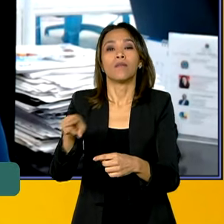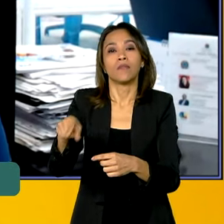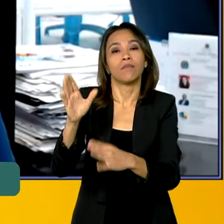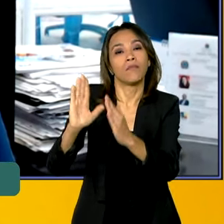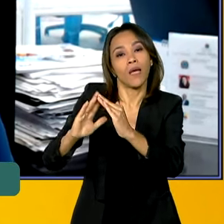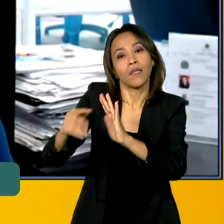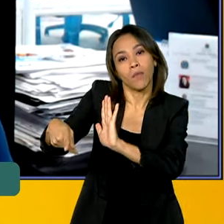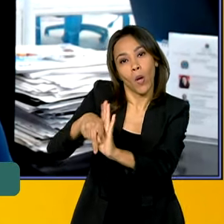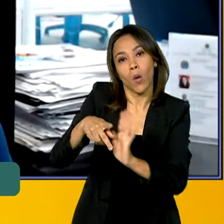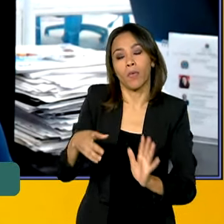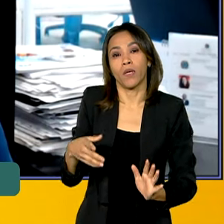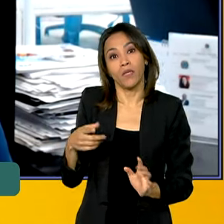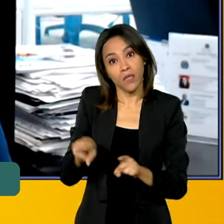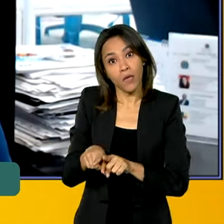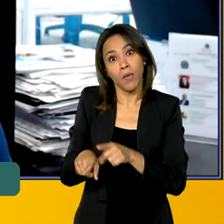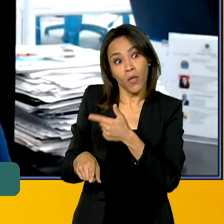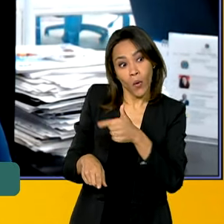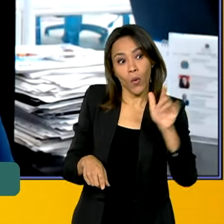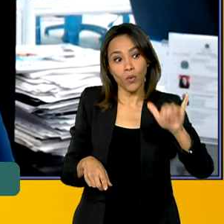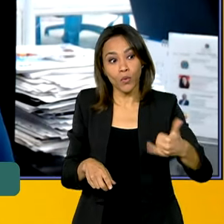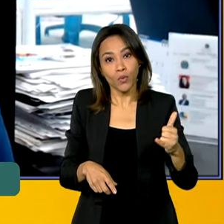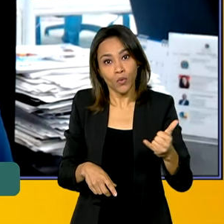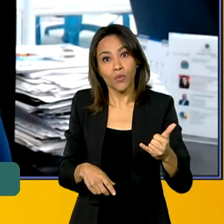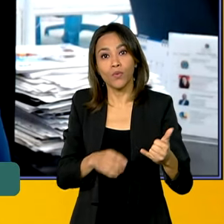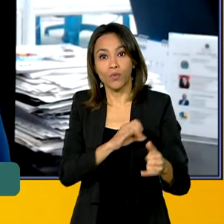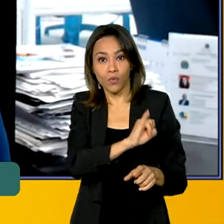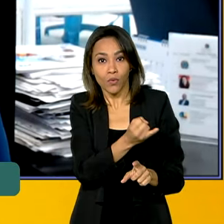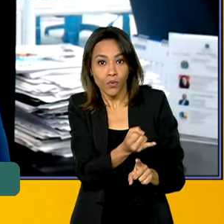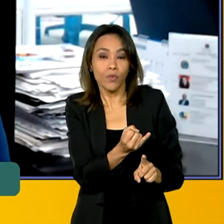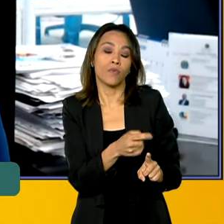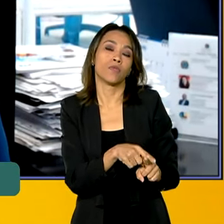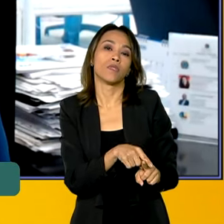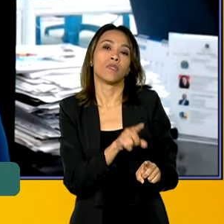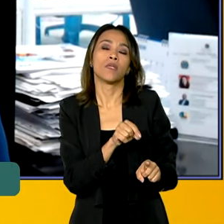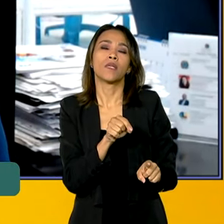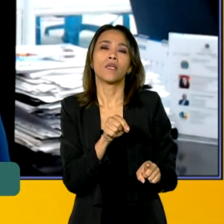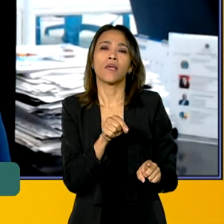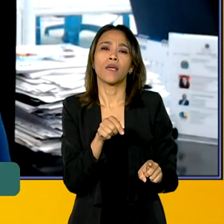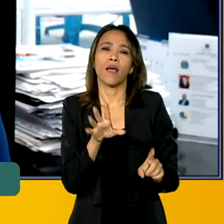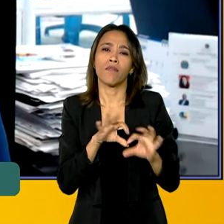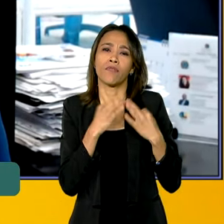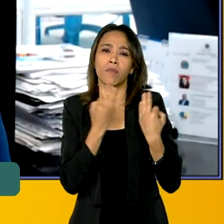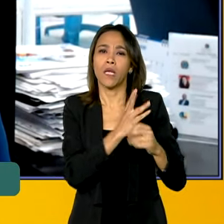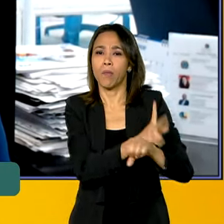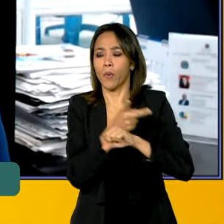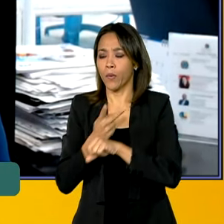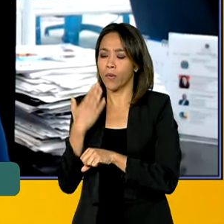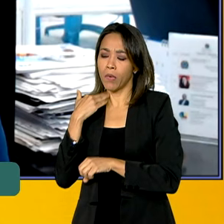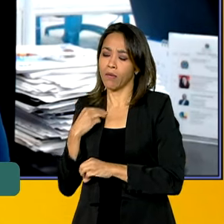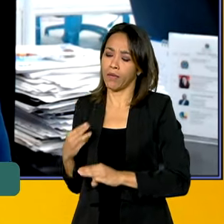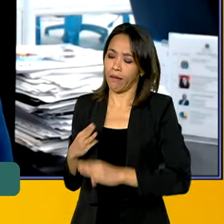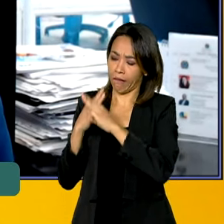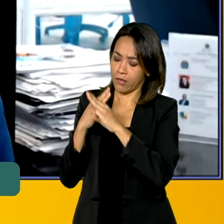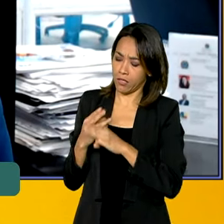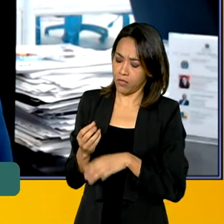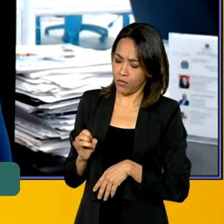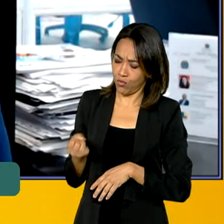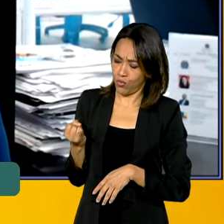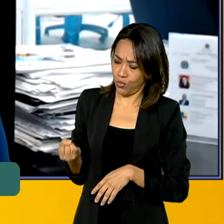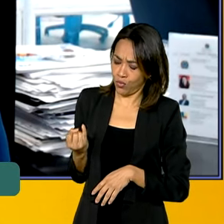juros que as pessoas, que as famílias encontram na Caixa Econômica Federal, que é um juros